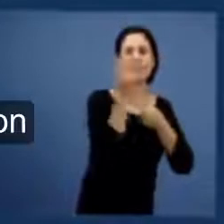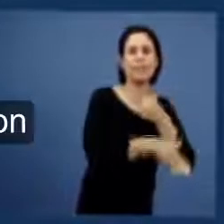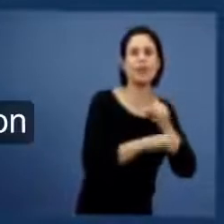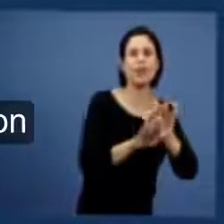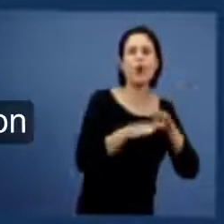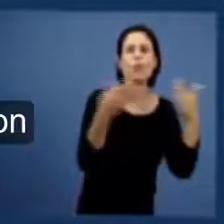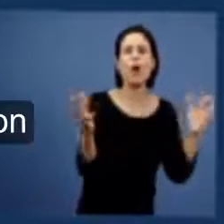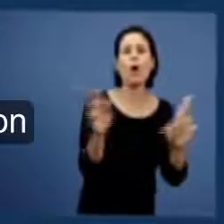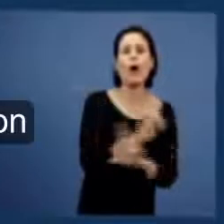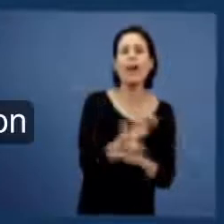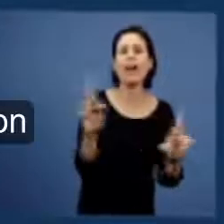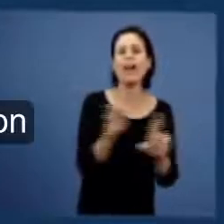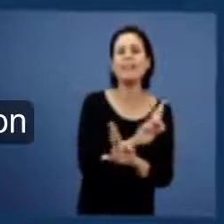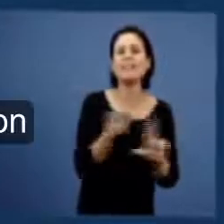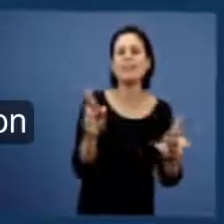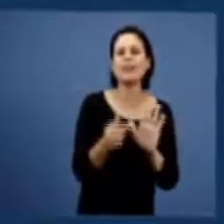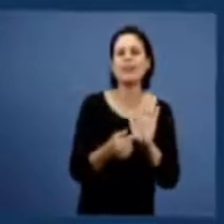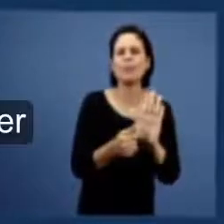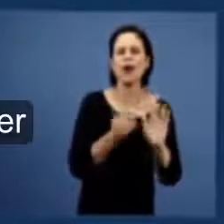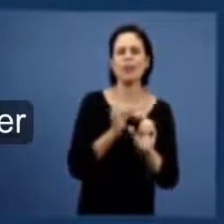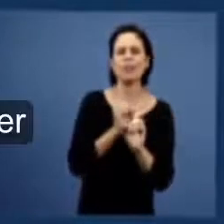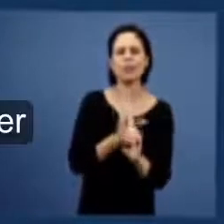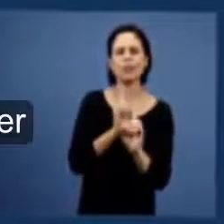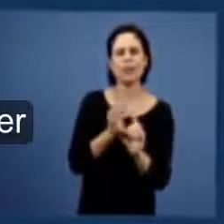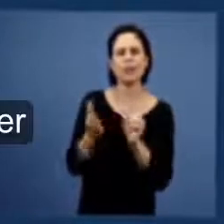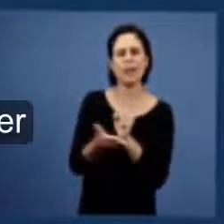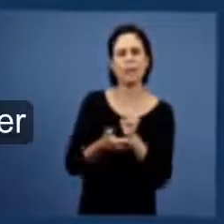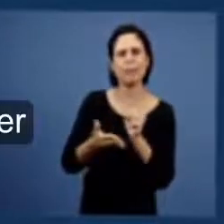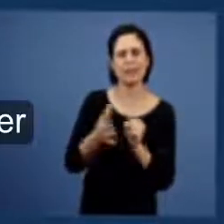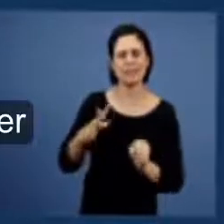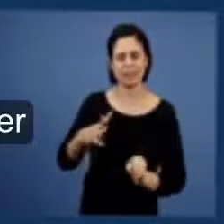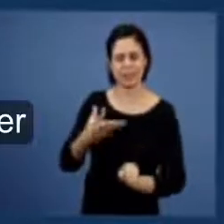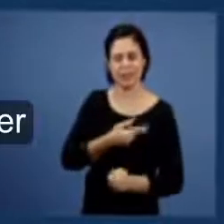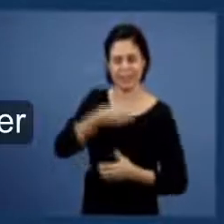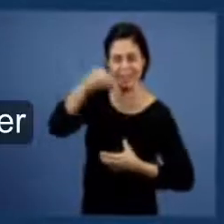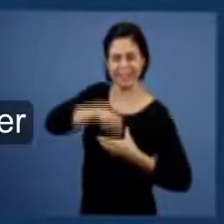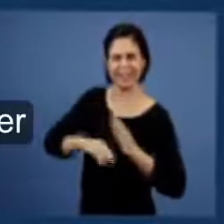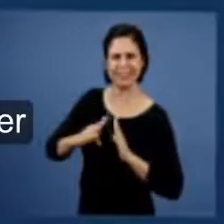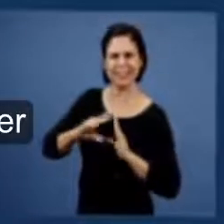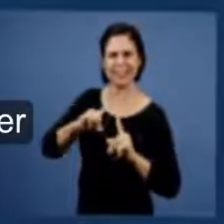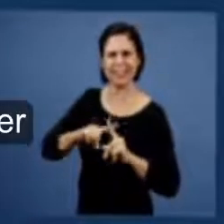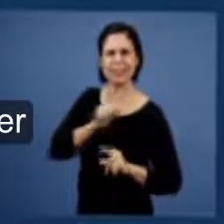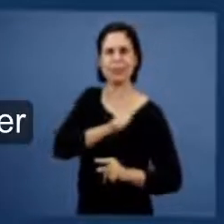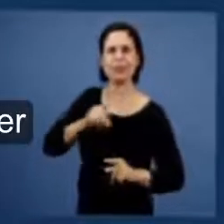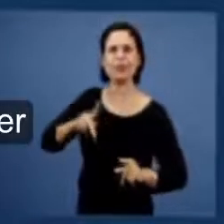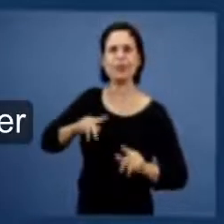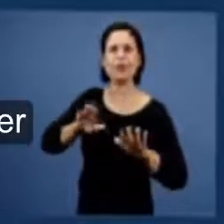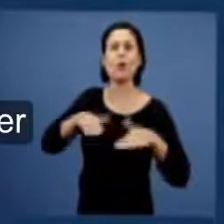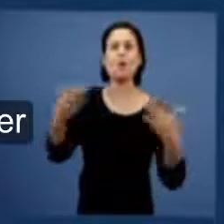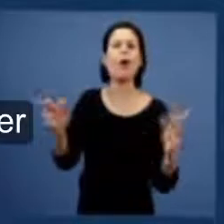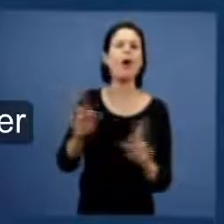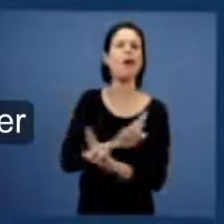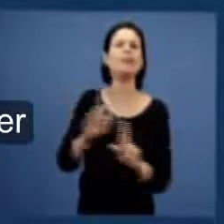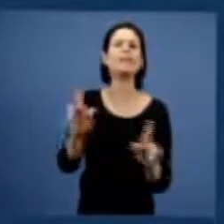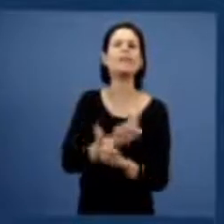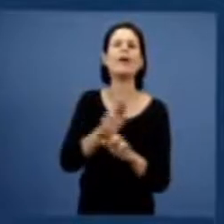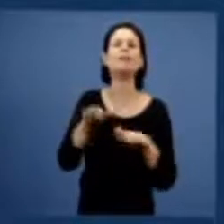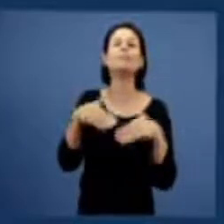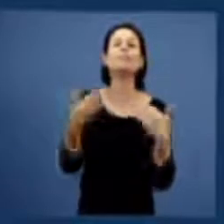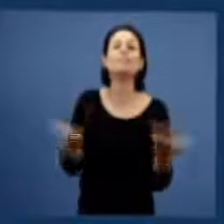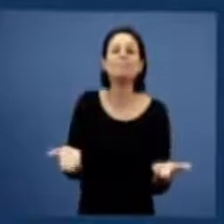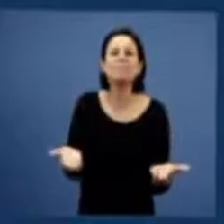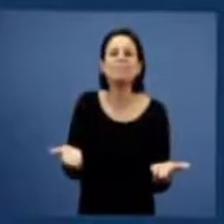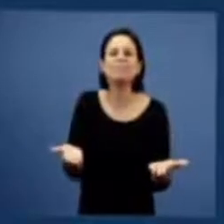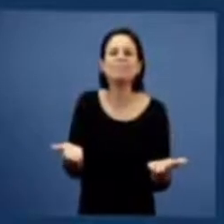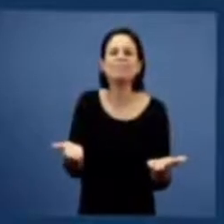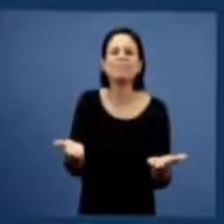a doutrina básica de salvação na vida da igreja apostólica e essa resposta